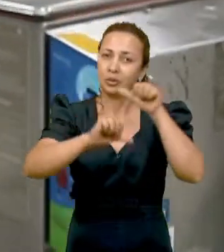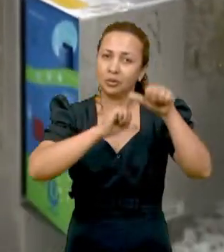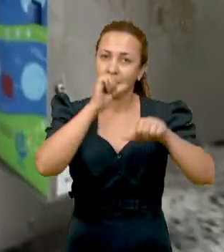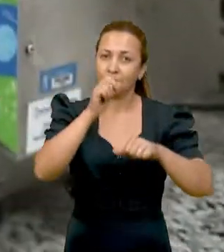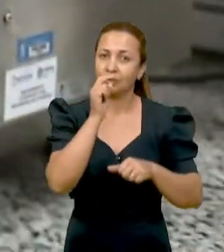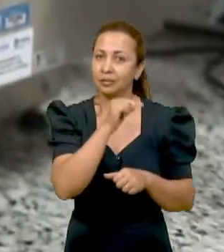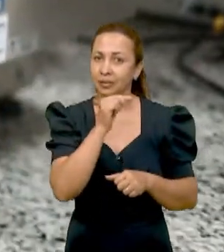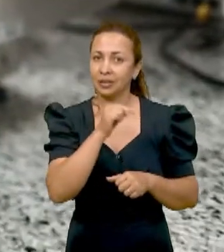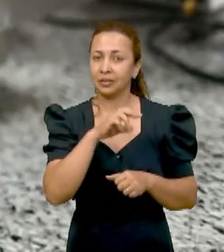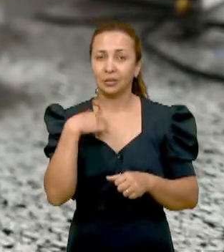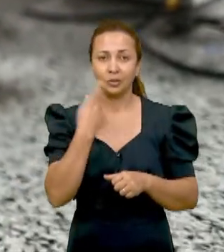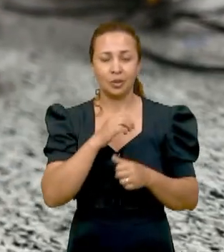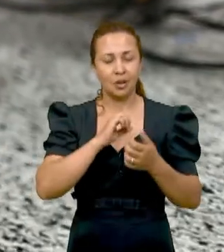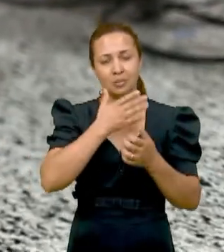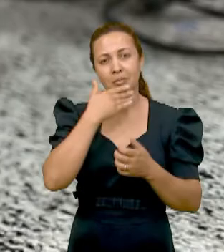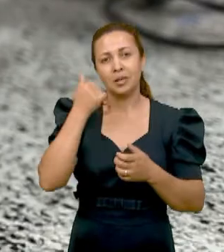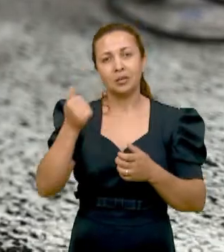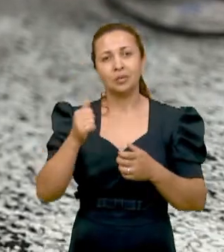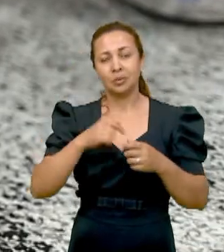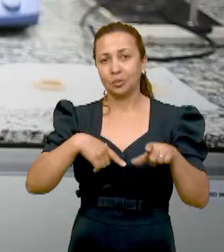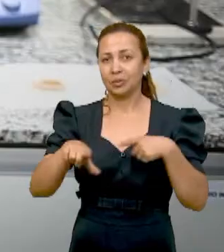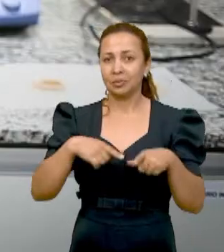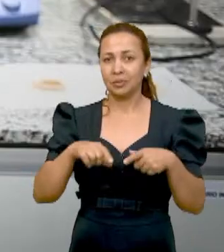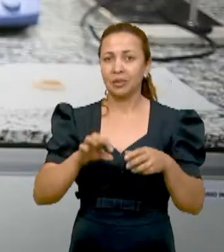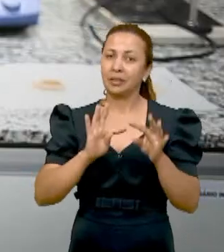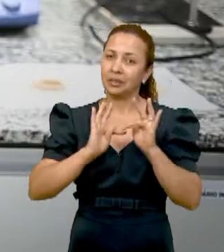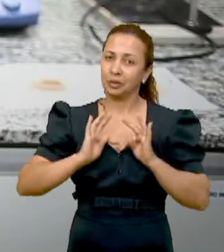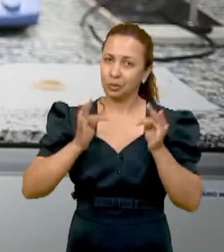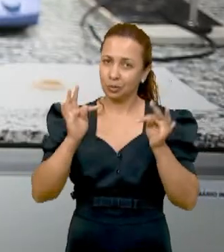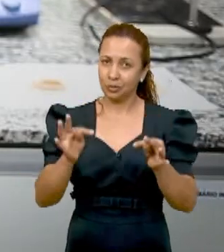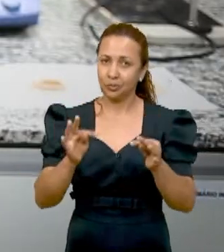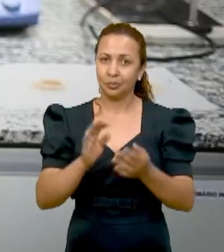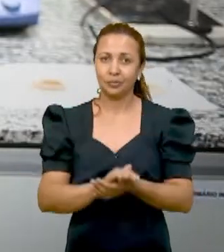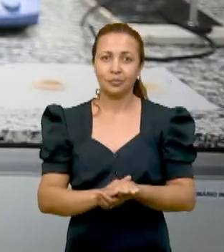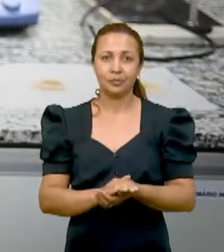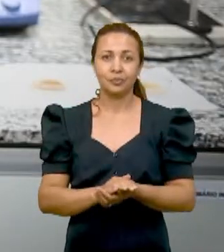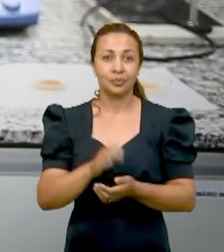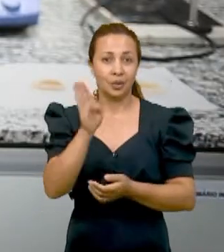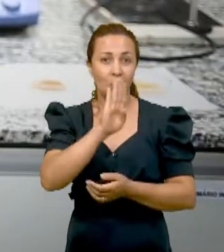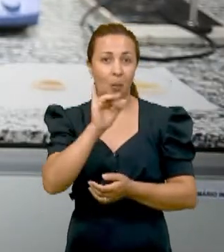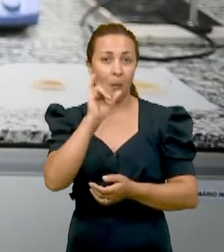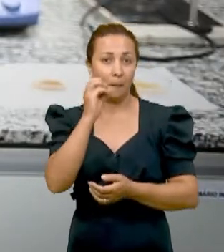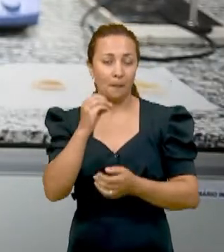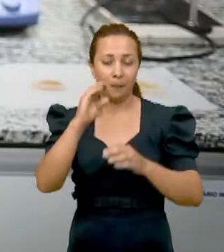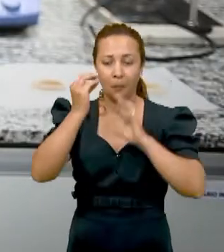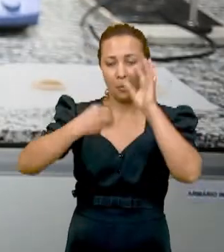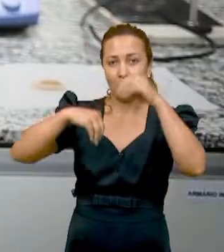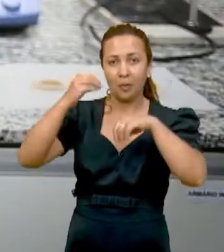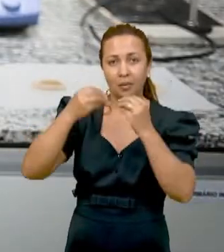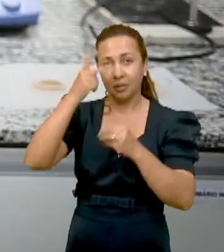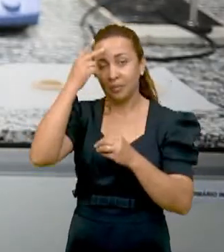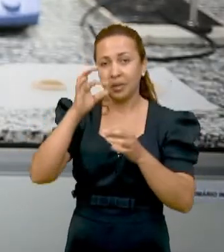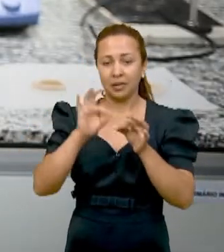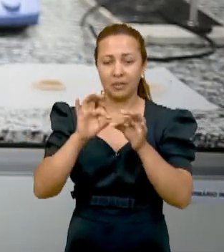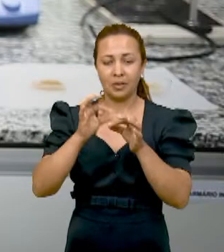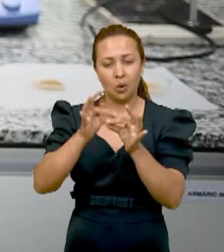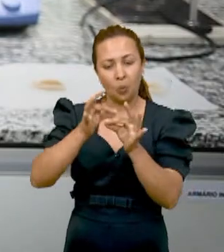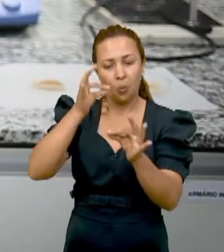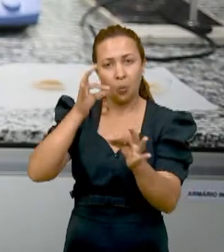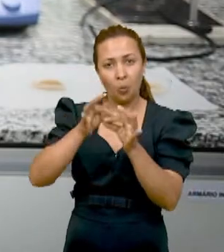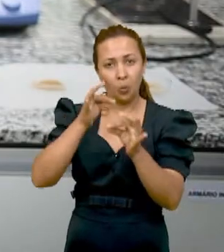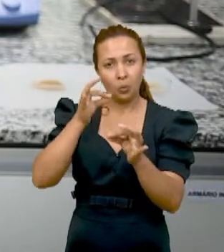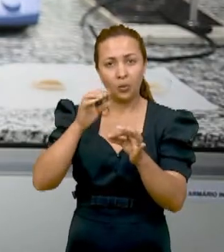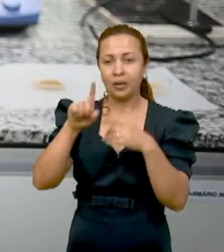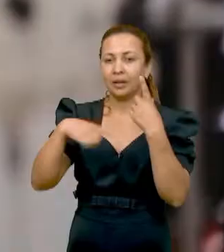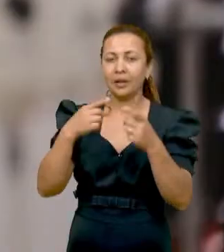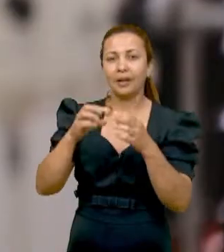Então a gente aprimorou os trabalhos de forma tecnologicamente. A ideia do bioplástico era produzir um canudo, que além de biodegradável, fosse comestível,